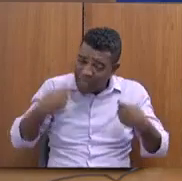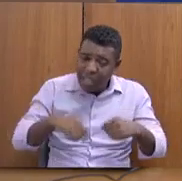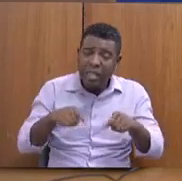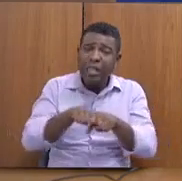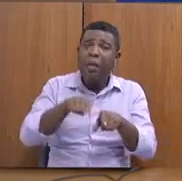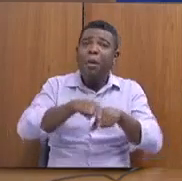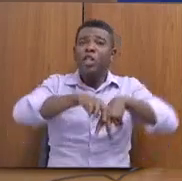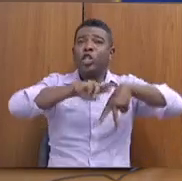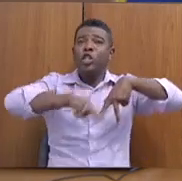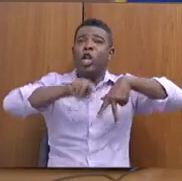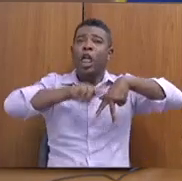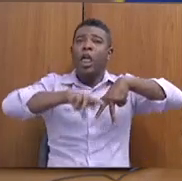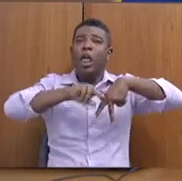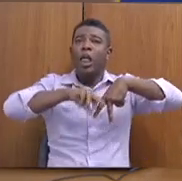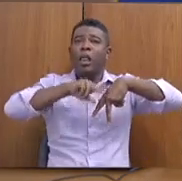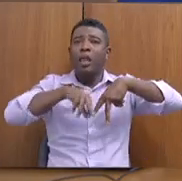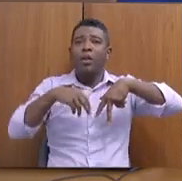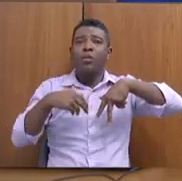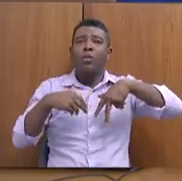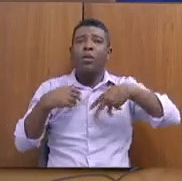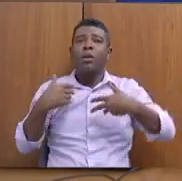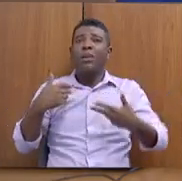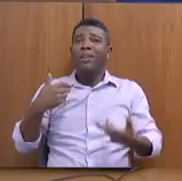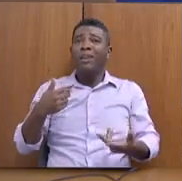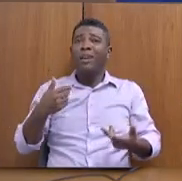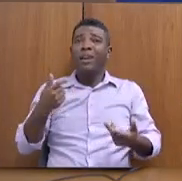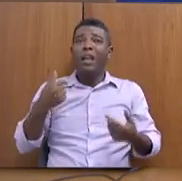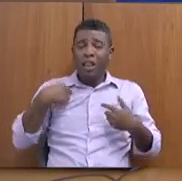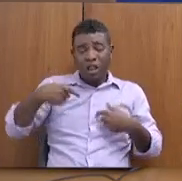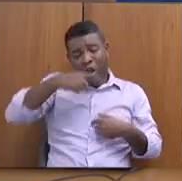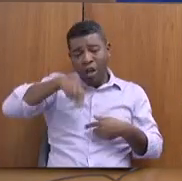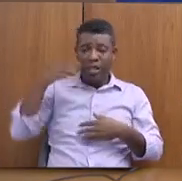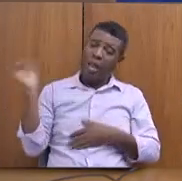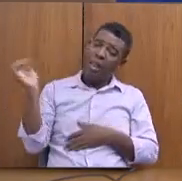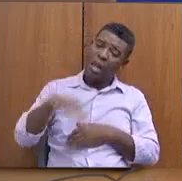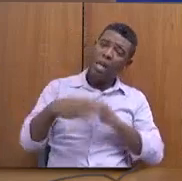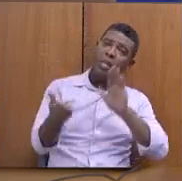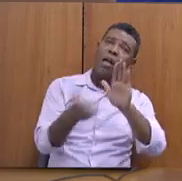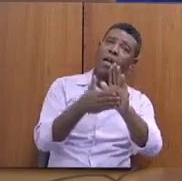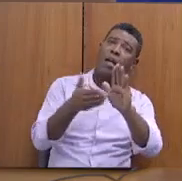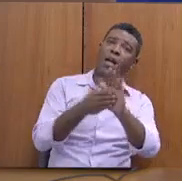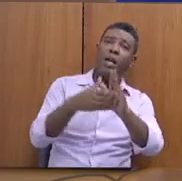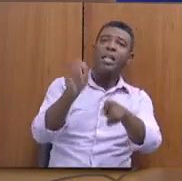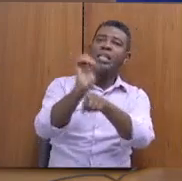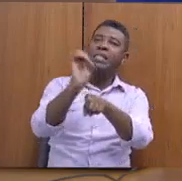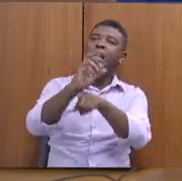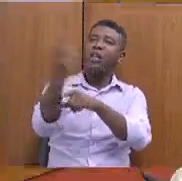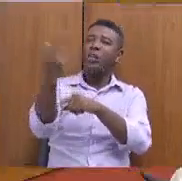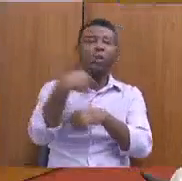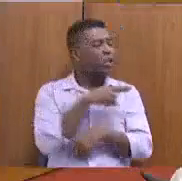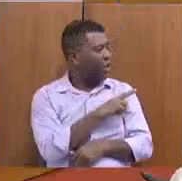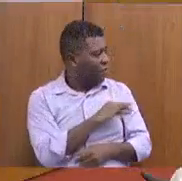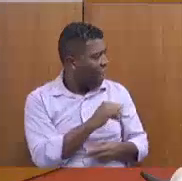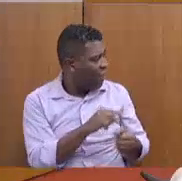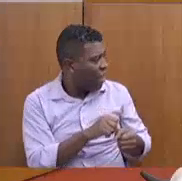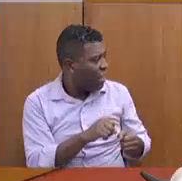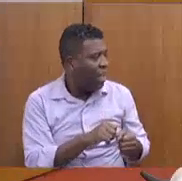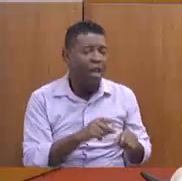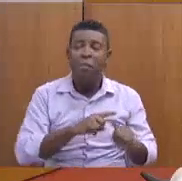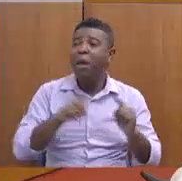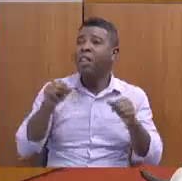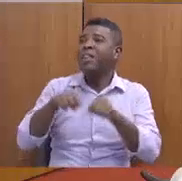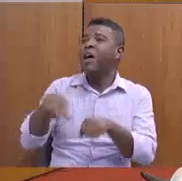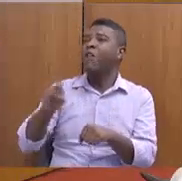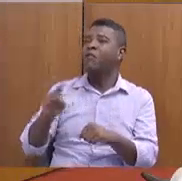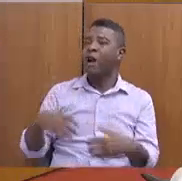brigando por orçamento, estamos trazendo propostas e o Estado fala que vai fazer e não está fazendo. Obrigado, presidente. Obrigada,